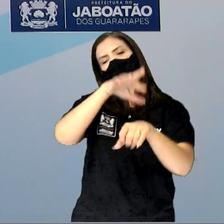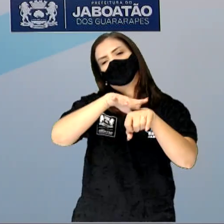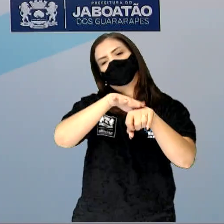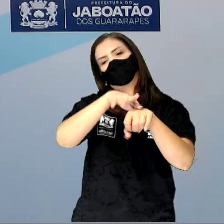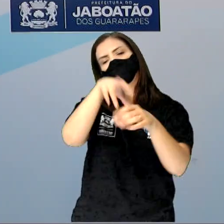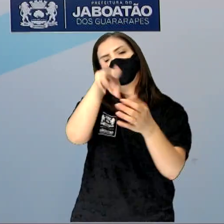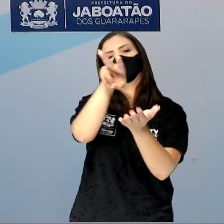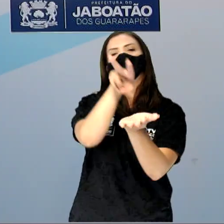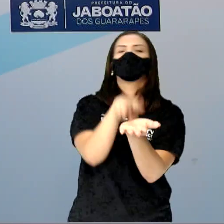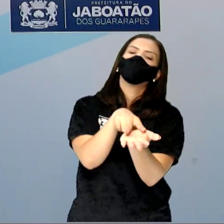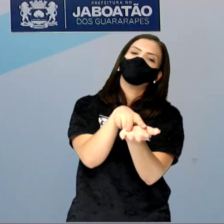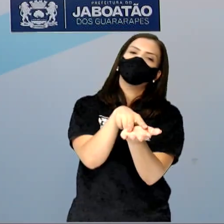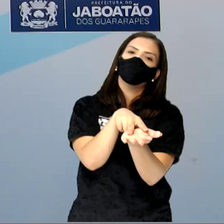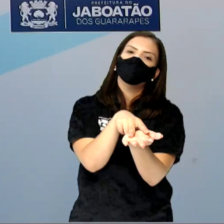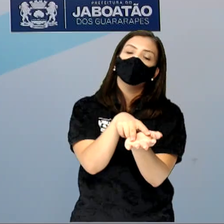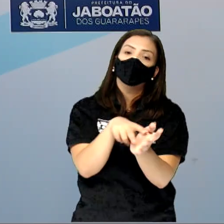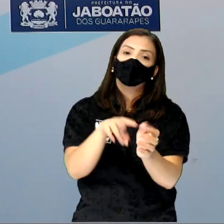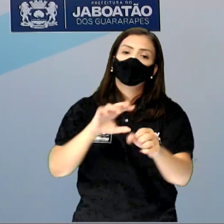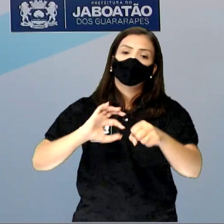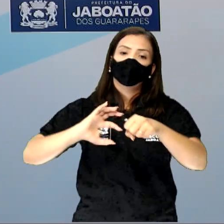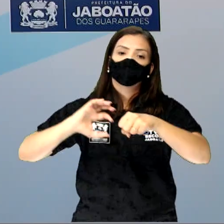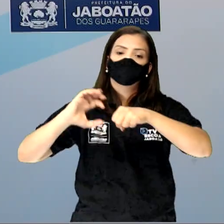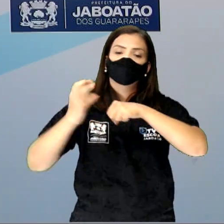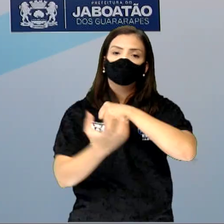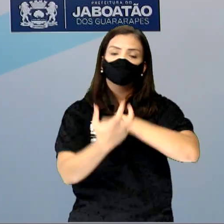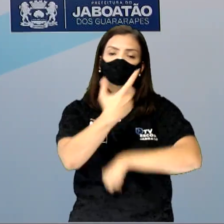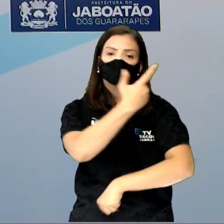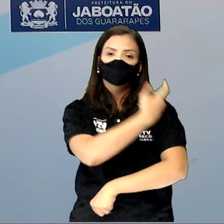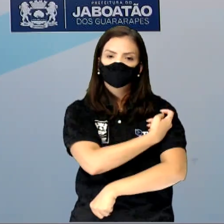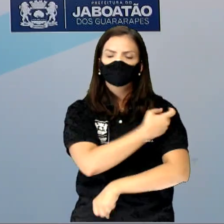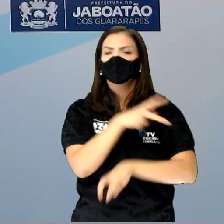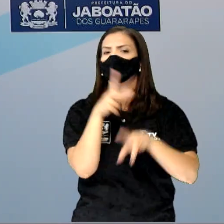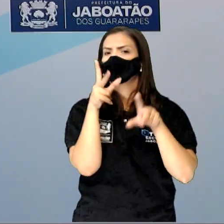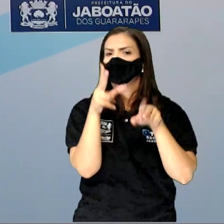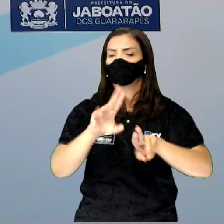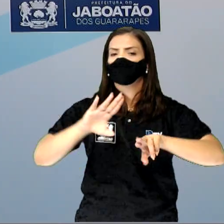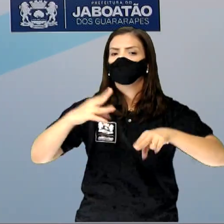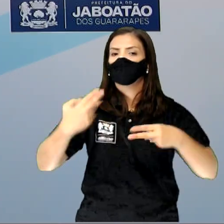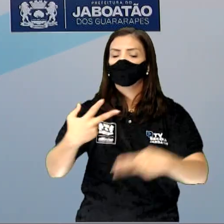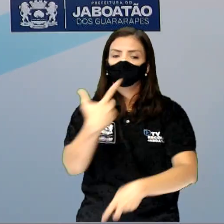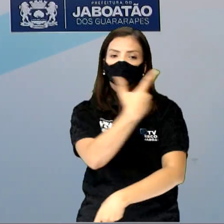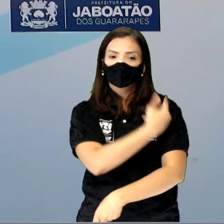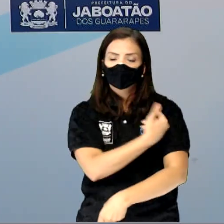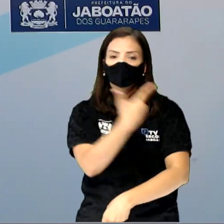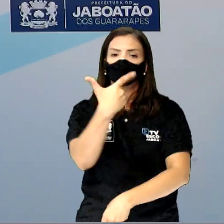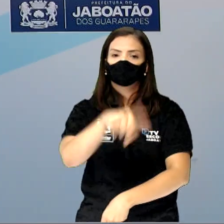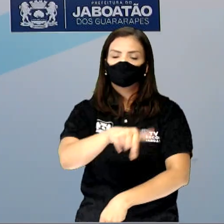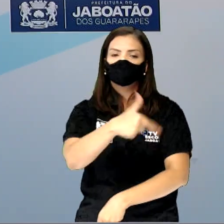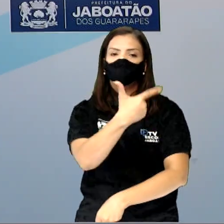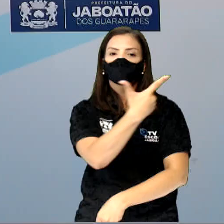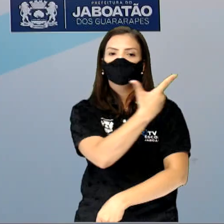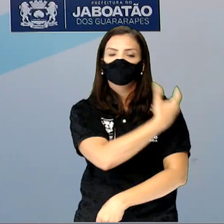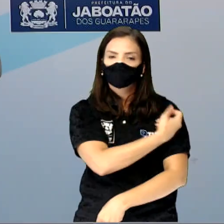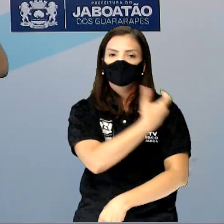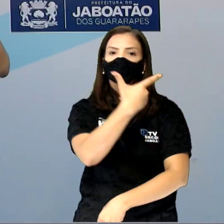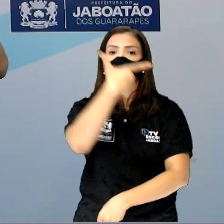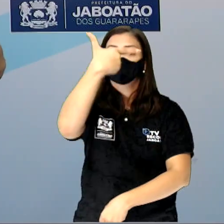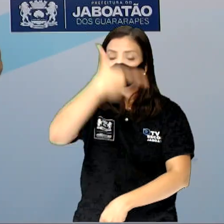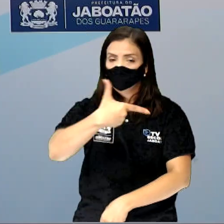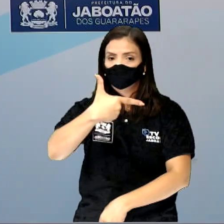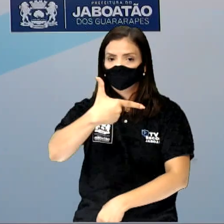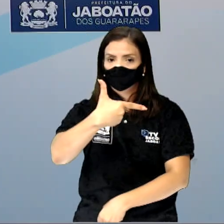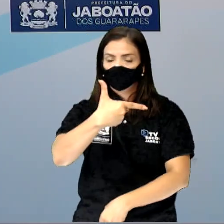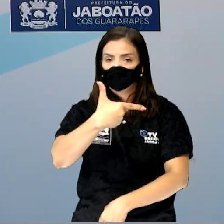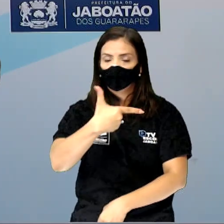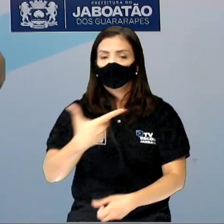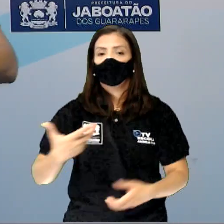vacina do Covid contra o Covid-19 é a mesma coisa. Quando você toma as duas doses, você tem uma alta